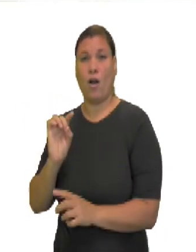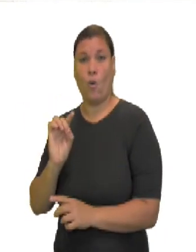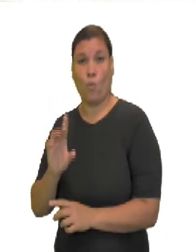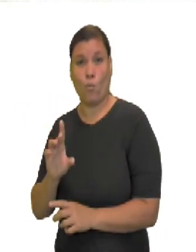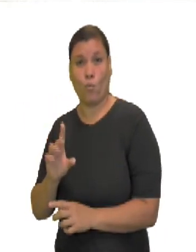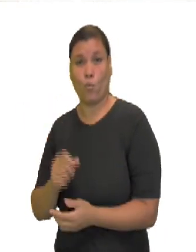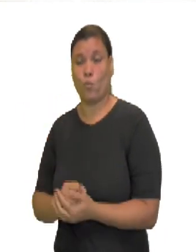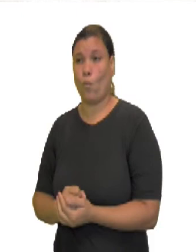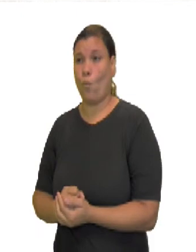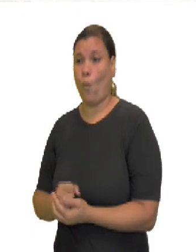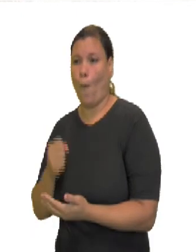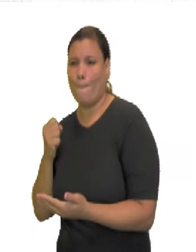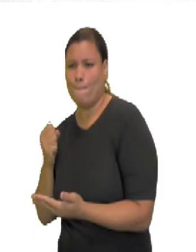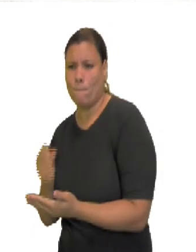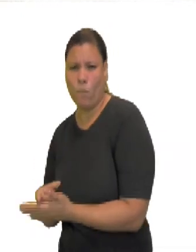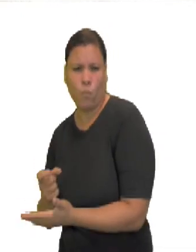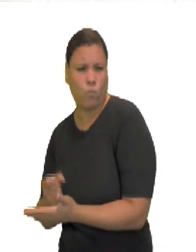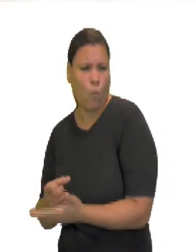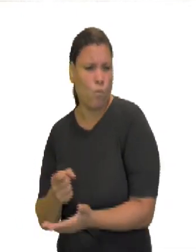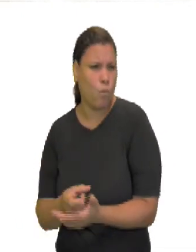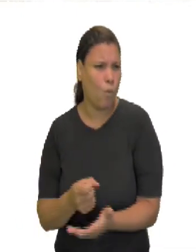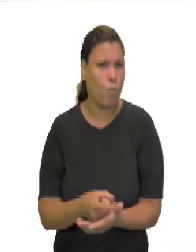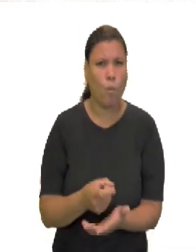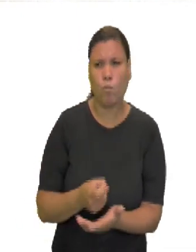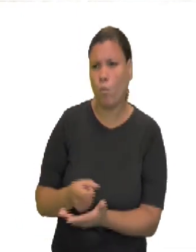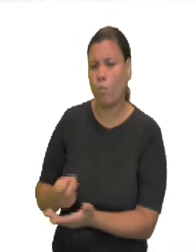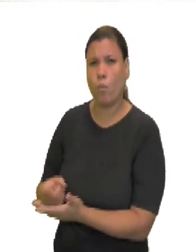habitação social,